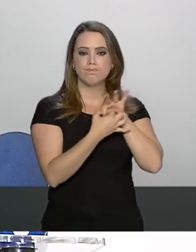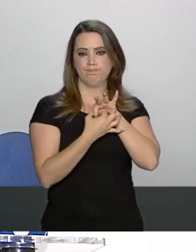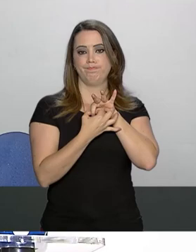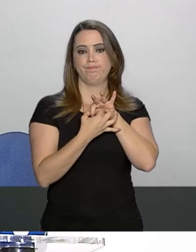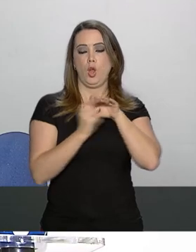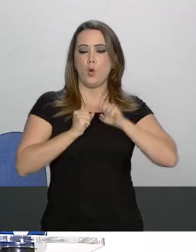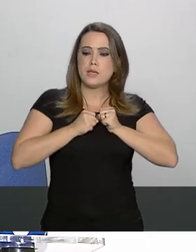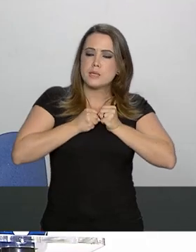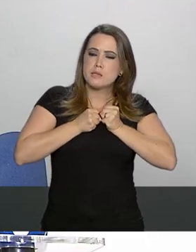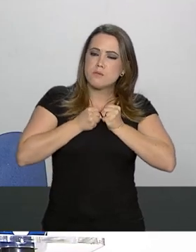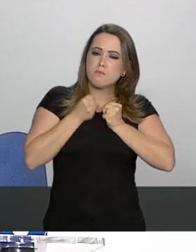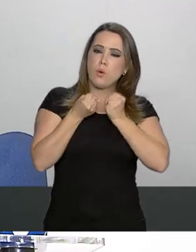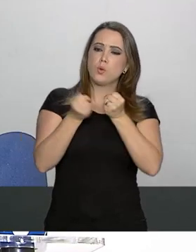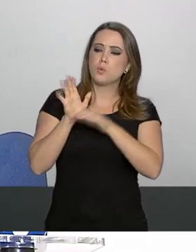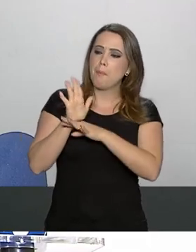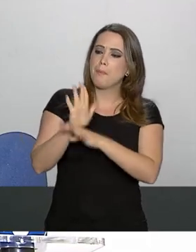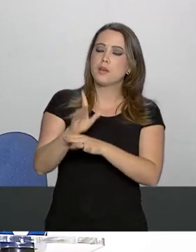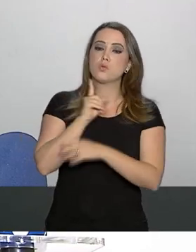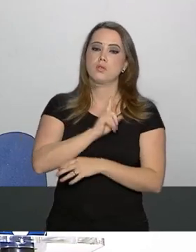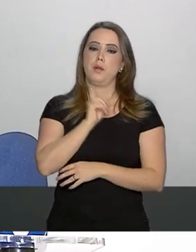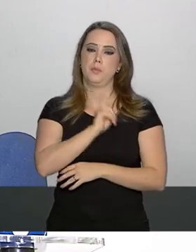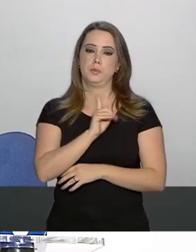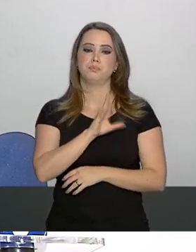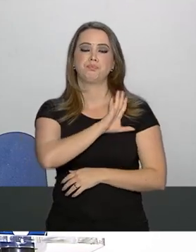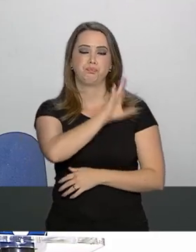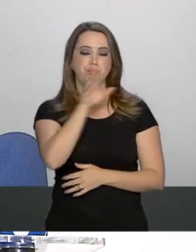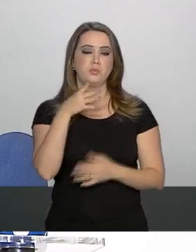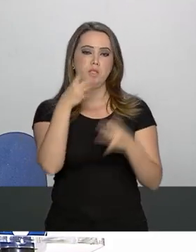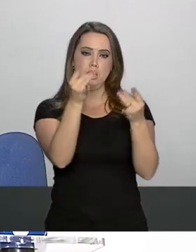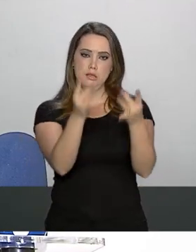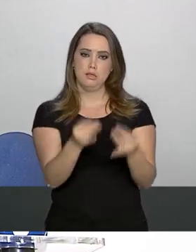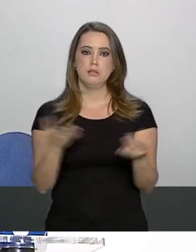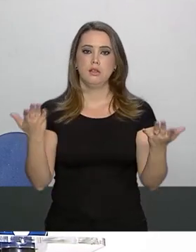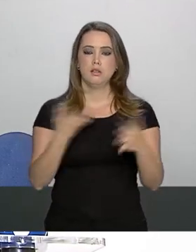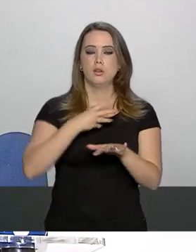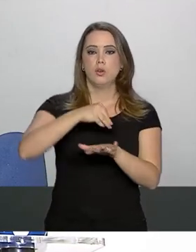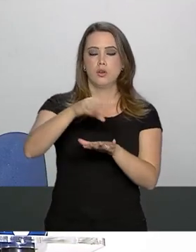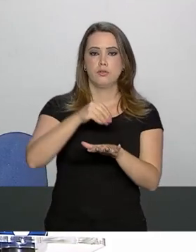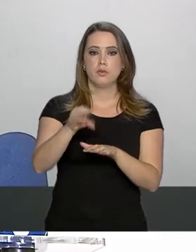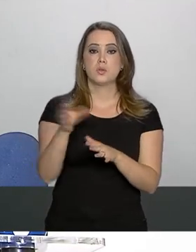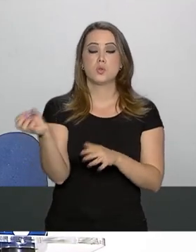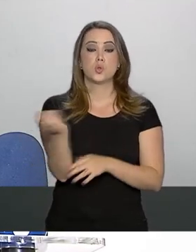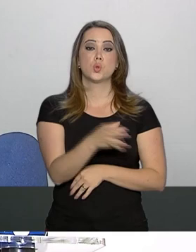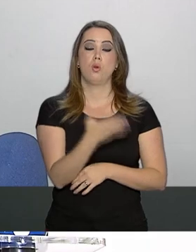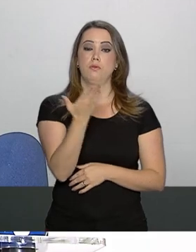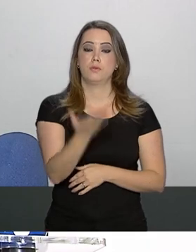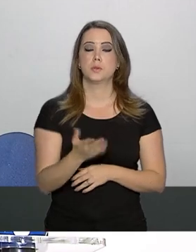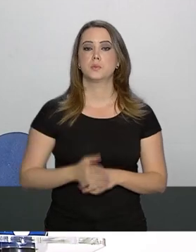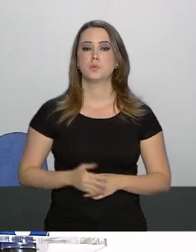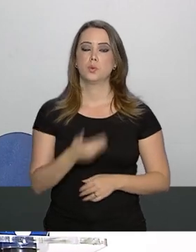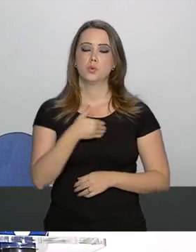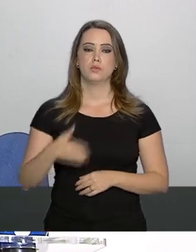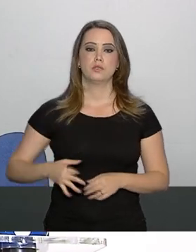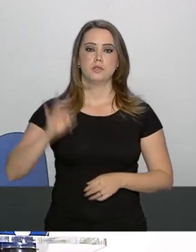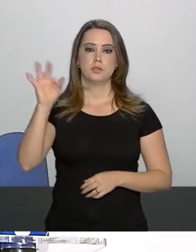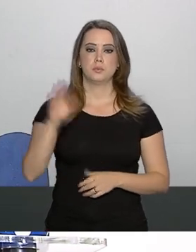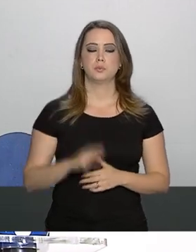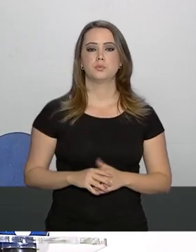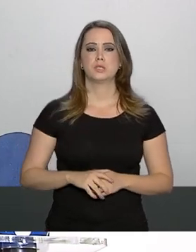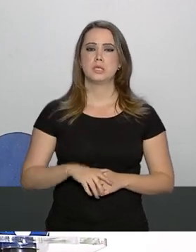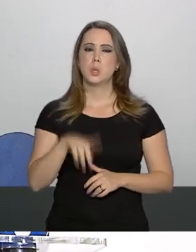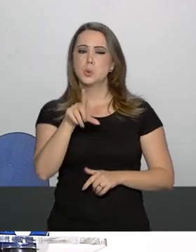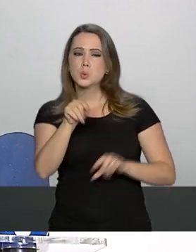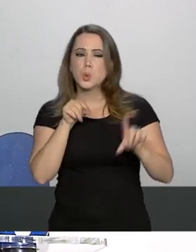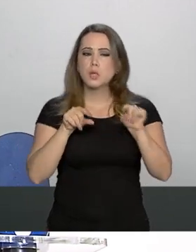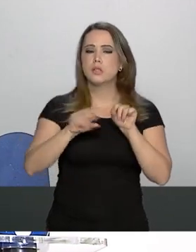em apoio a Minas Gerais. Algumas informações atualizadas do Governo Federal. Pensei